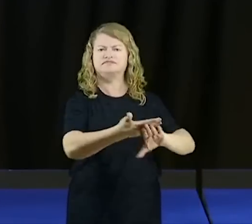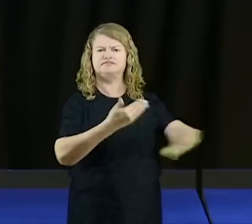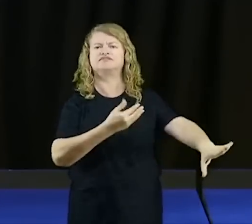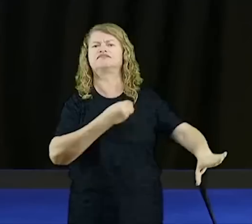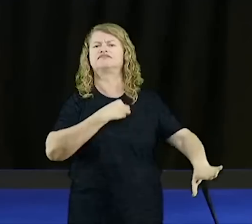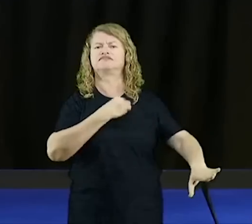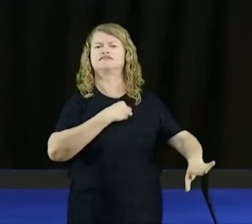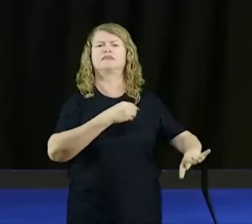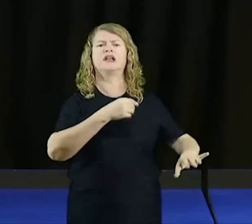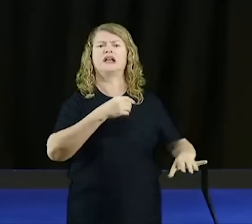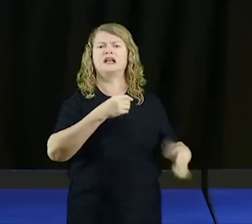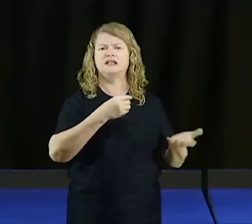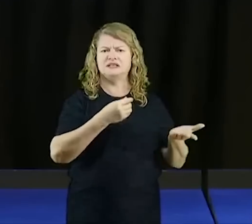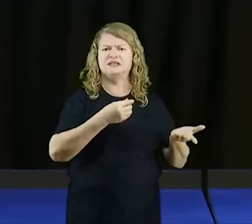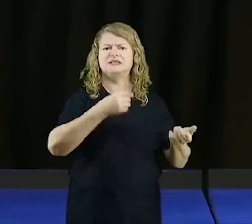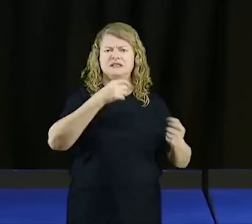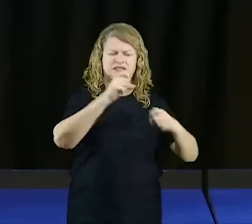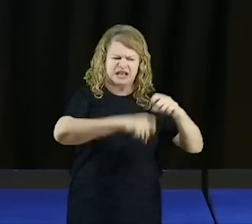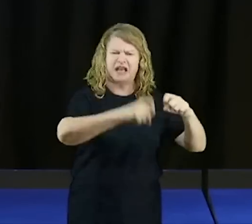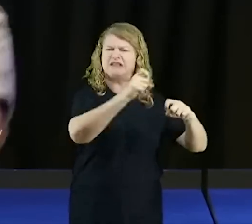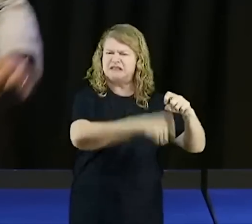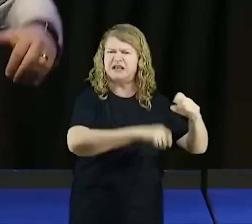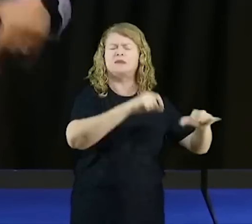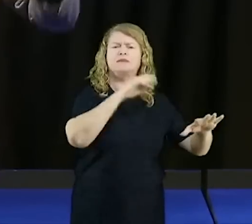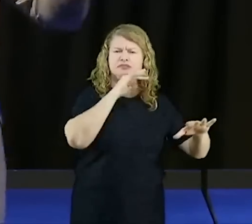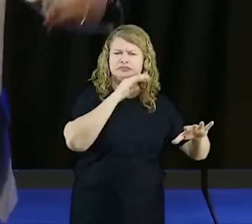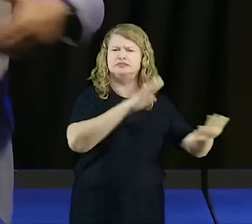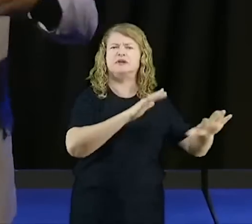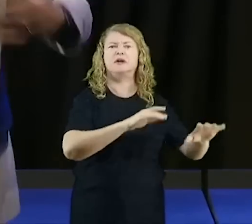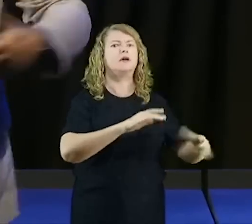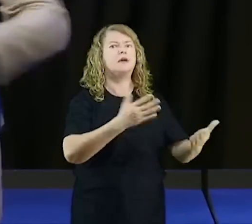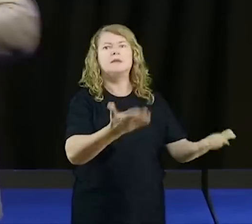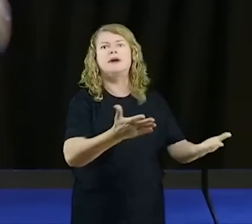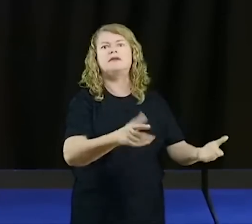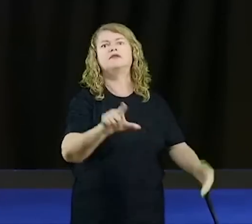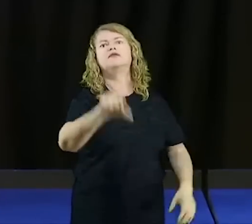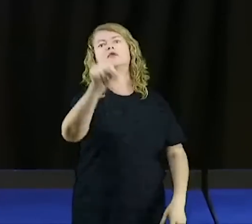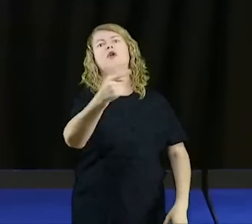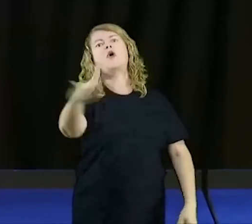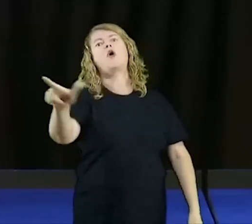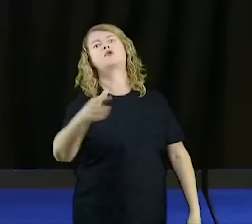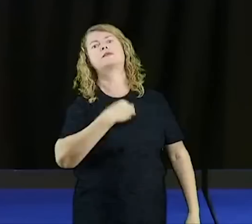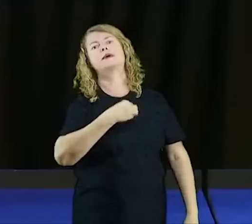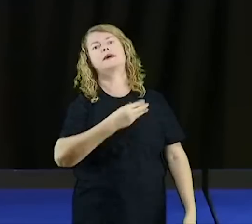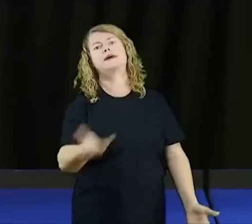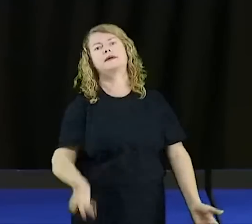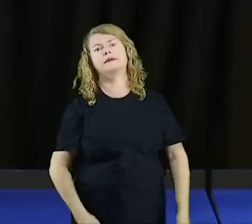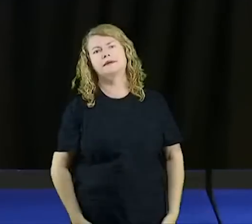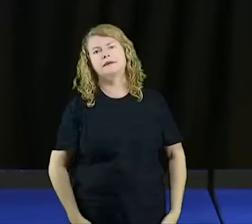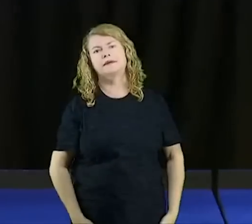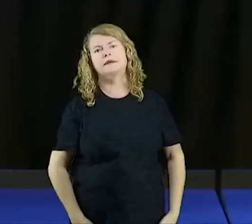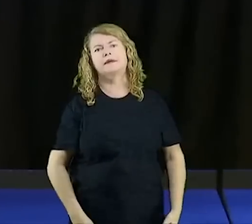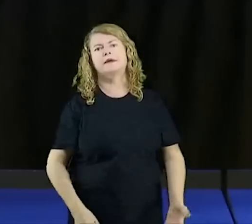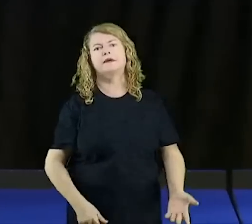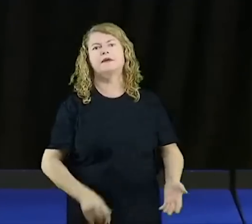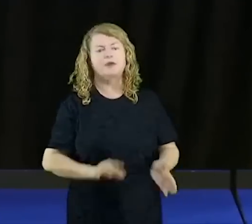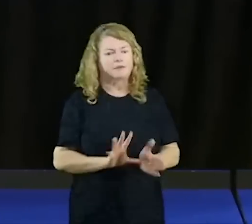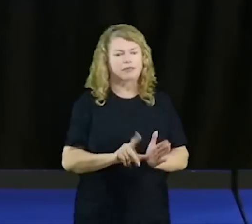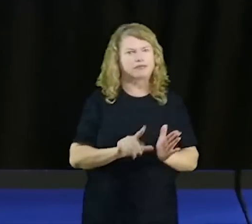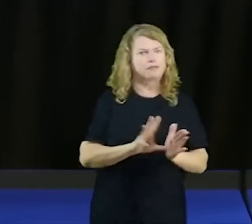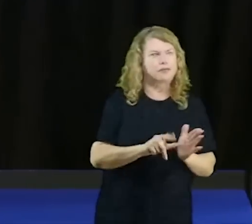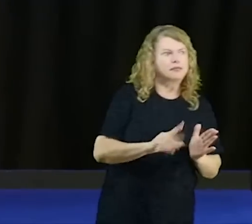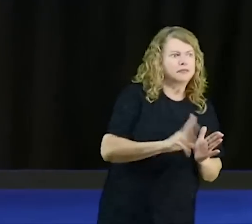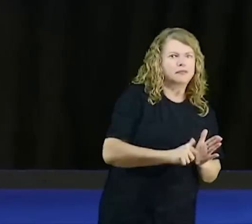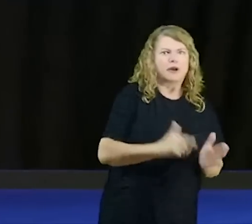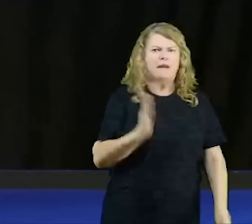cruéis daquele lugar. Depois a gente ouviu histórias, hoje eu já nem sei mais da vida dele. Mas falou assim, pastor,